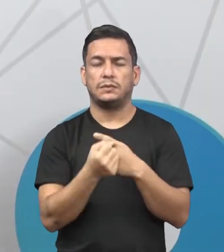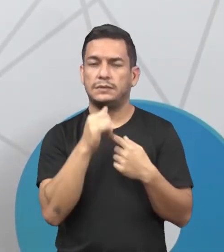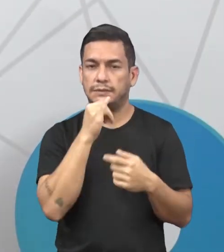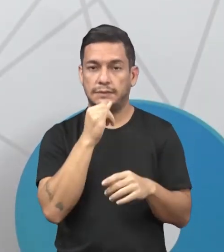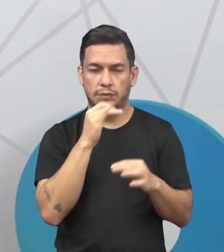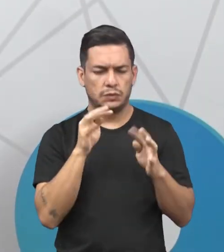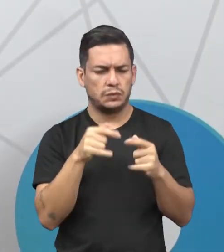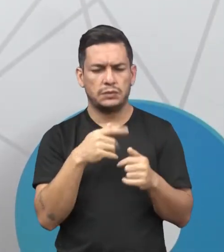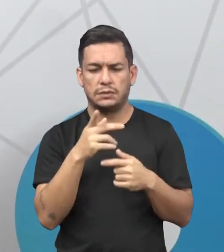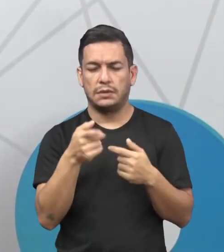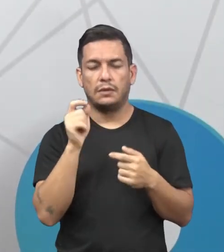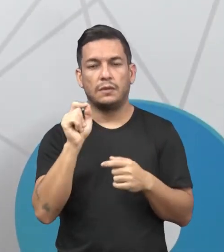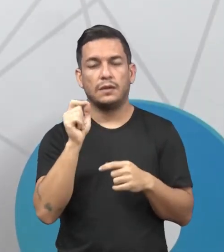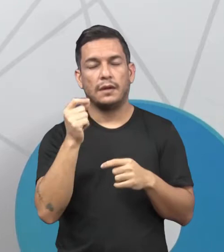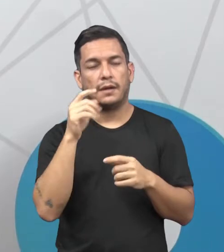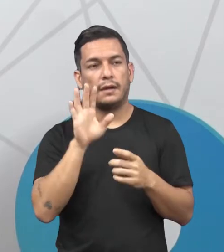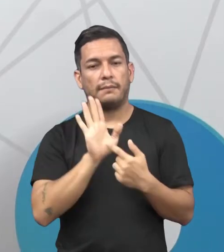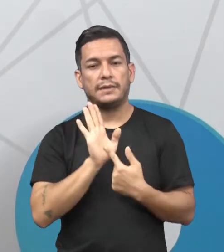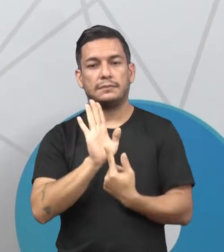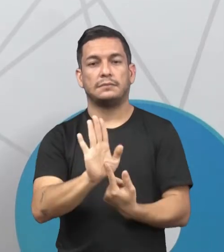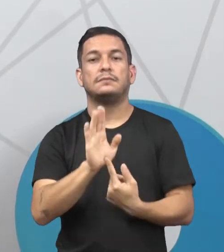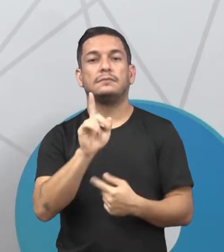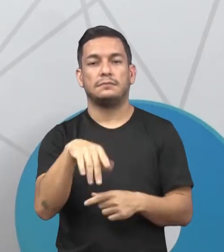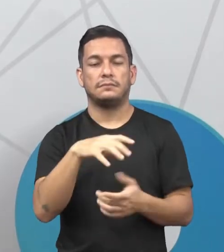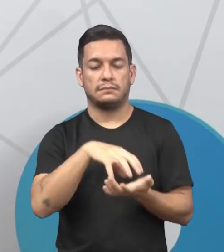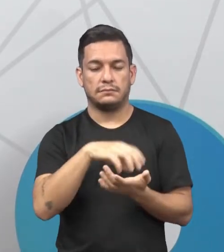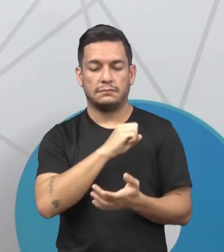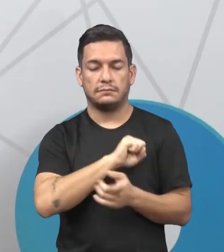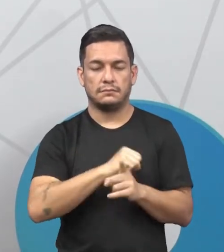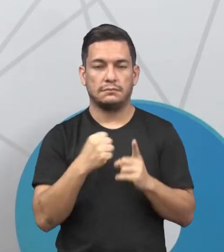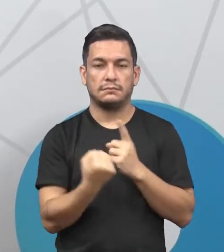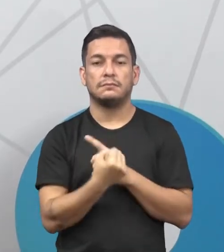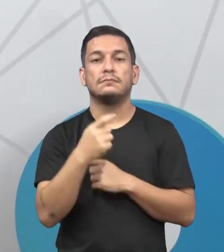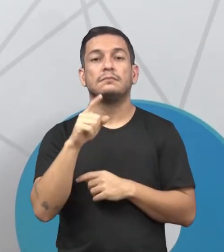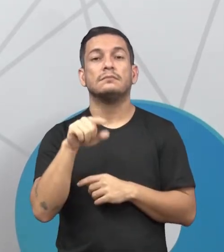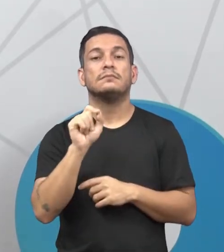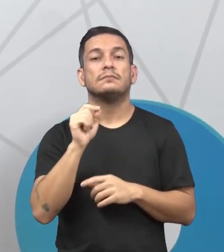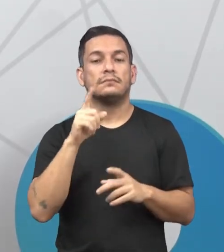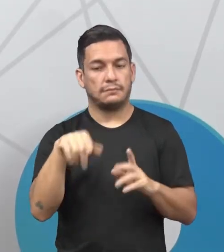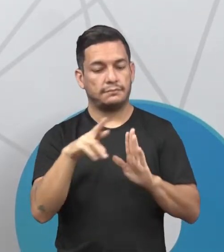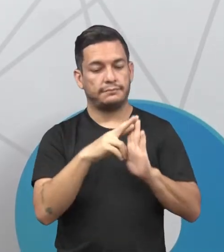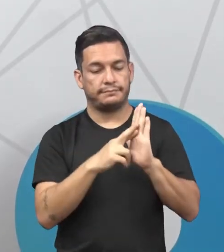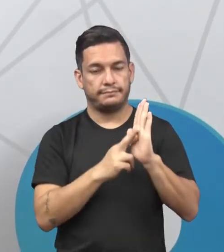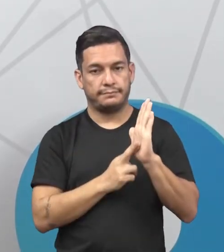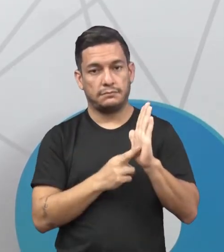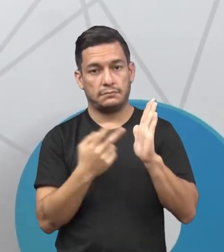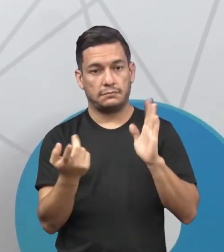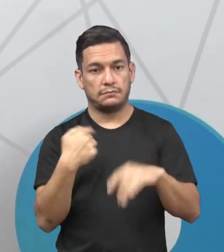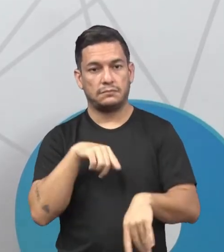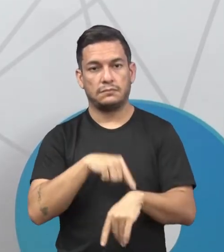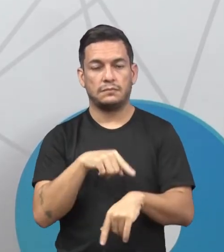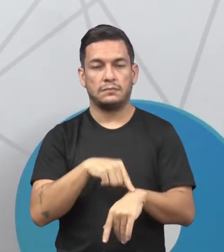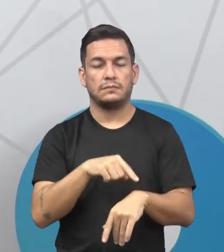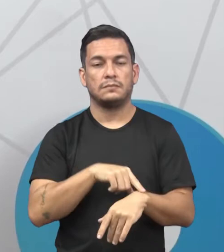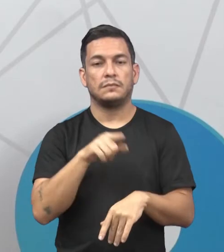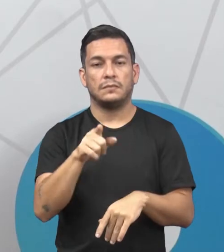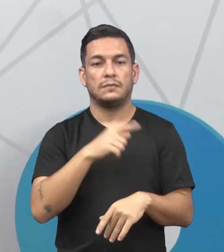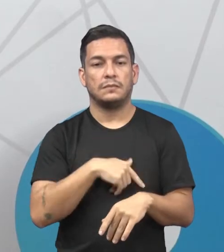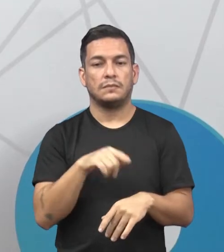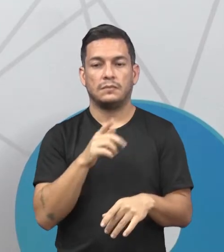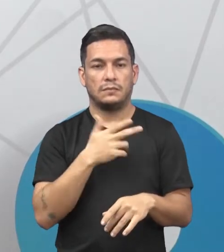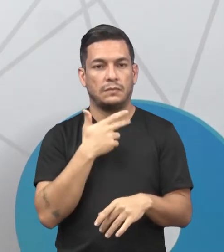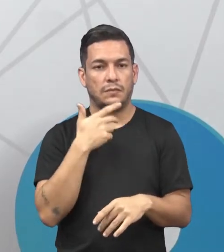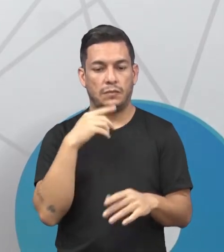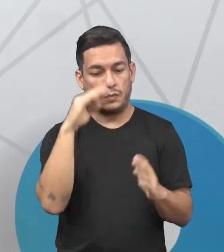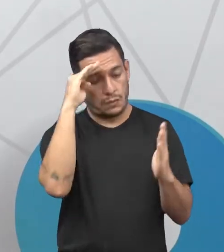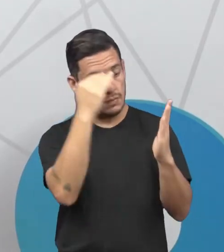visto, o que é colocado pelas instituições sociais, são regras. No momento que você não segue mais